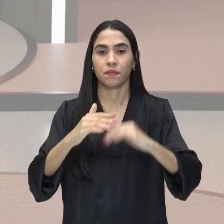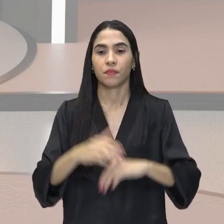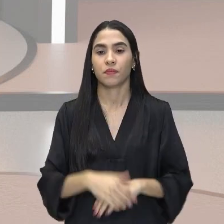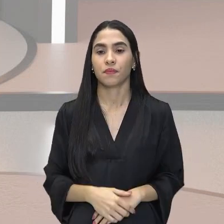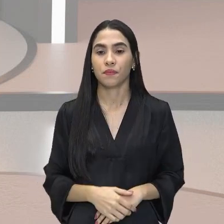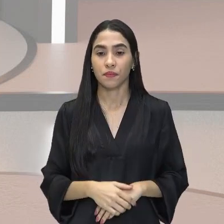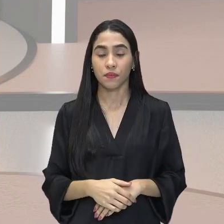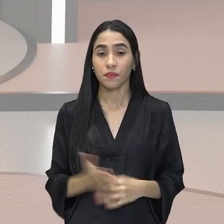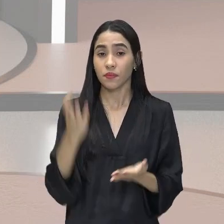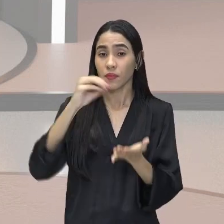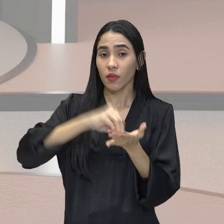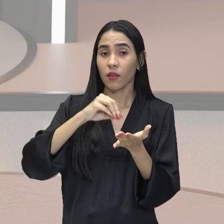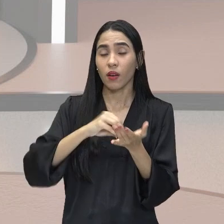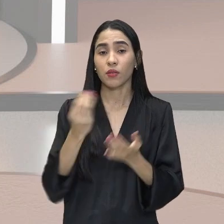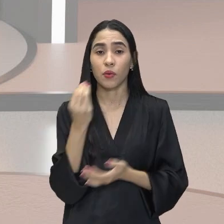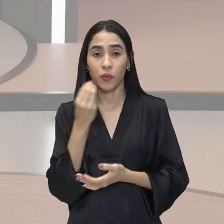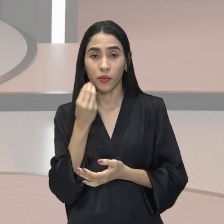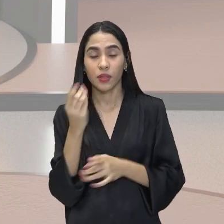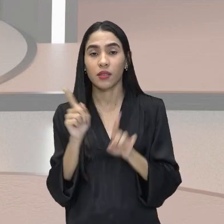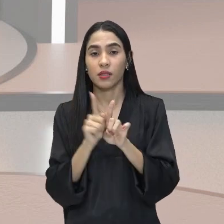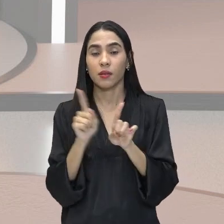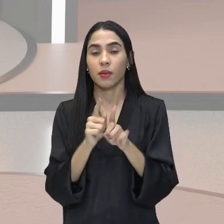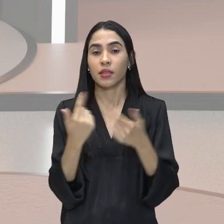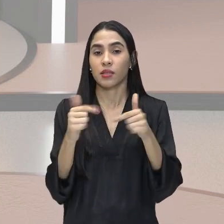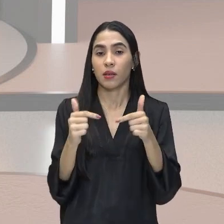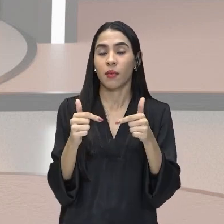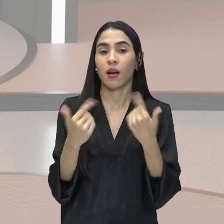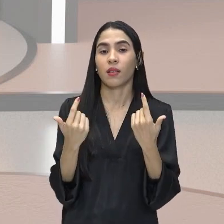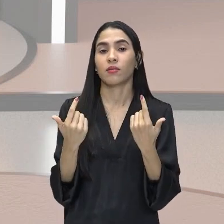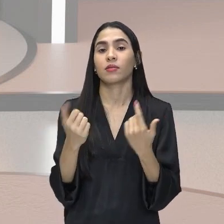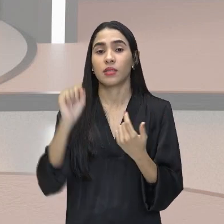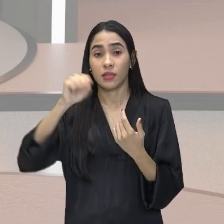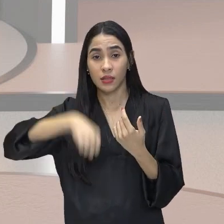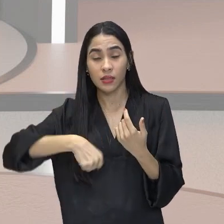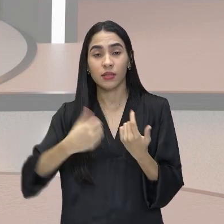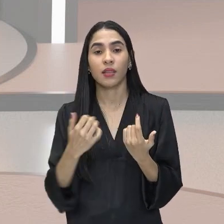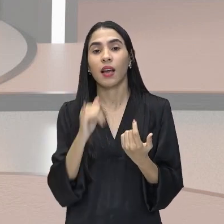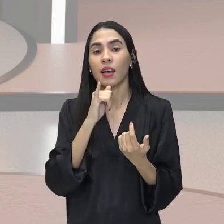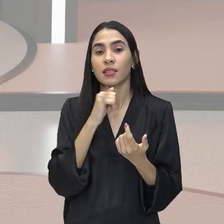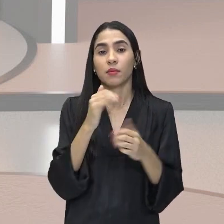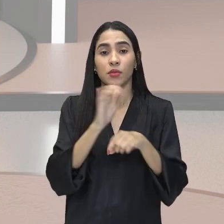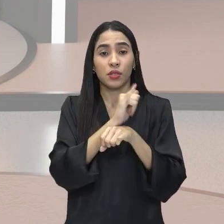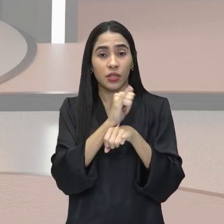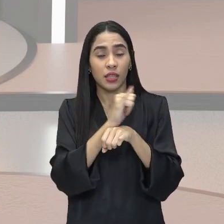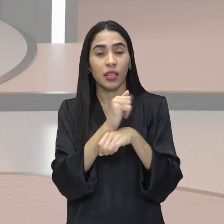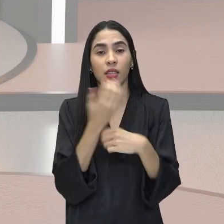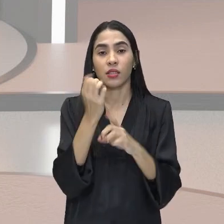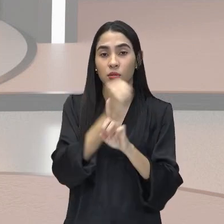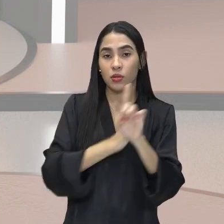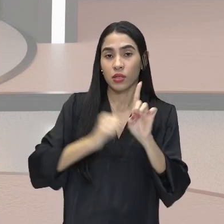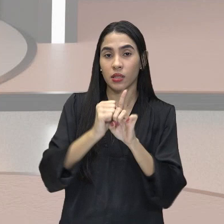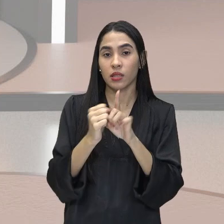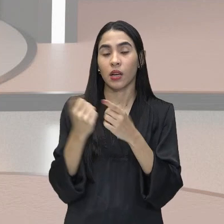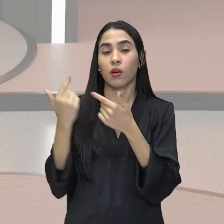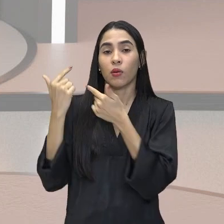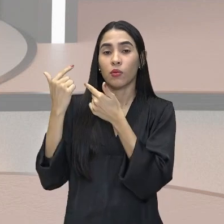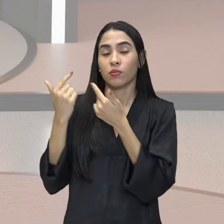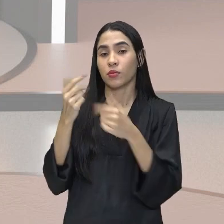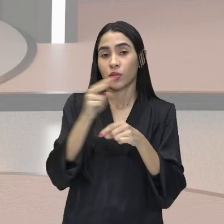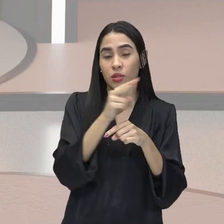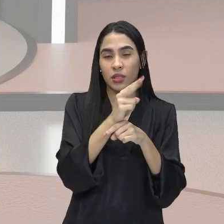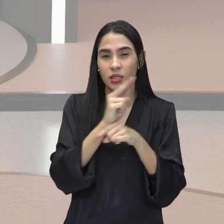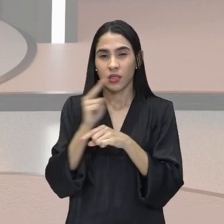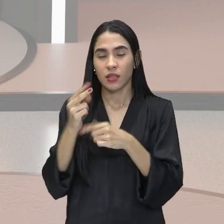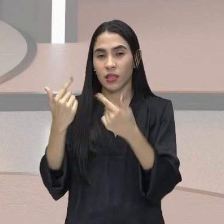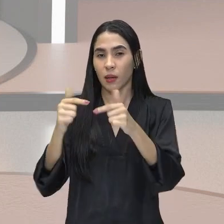A falta de oportunidades de trabalho. sim, os mecanismos sociais de geração de emprego e de